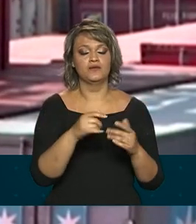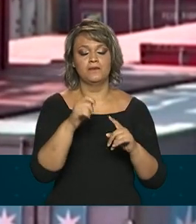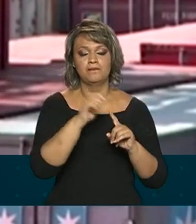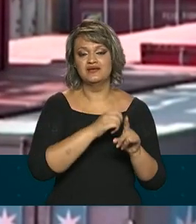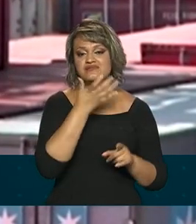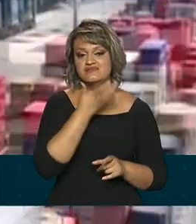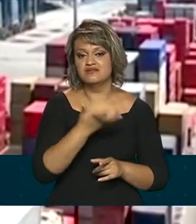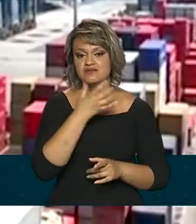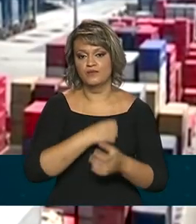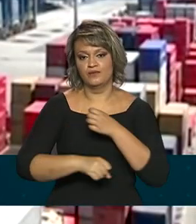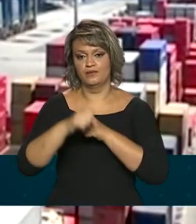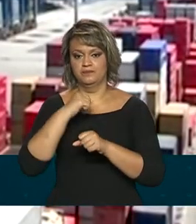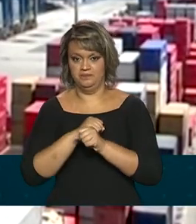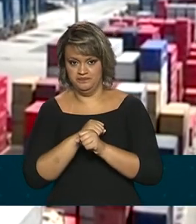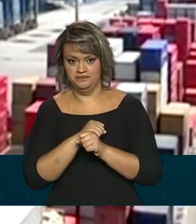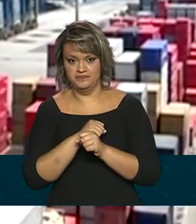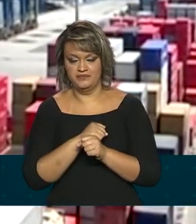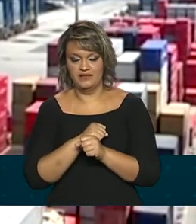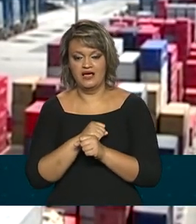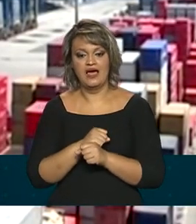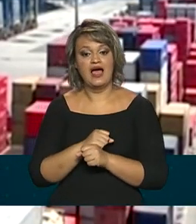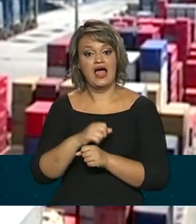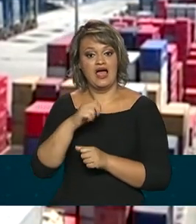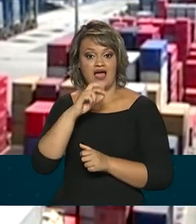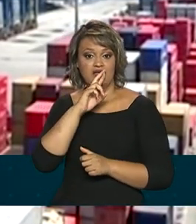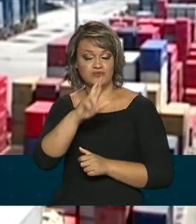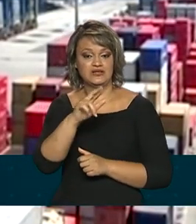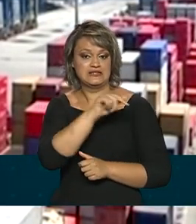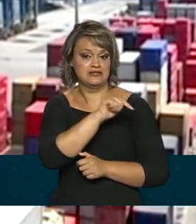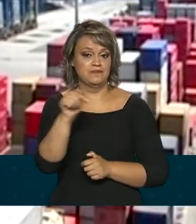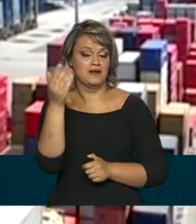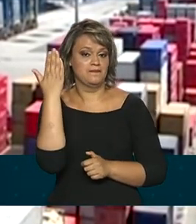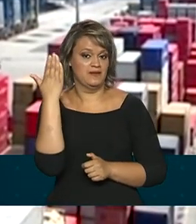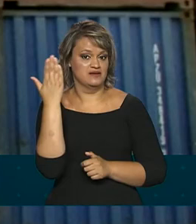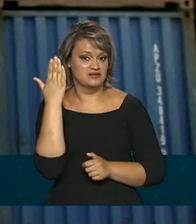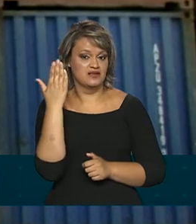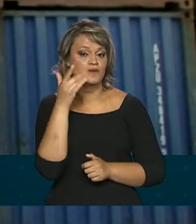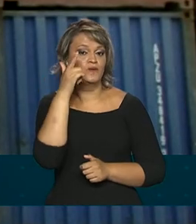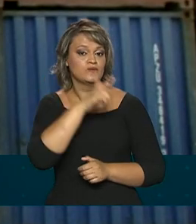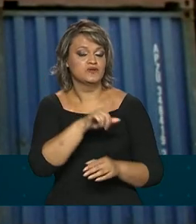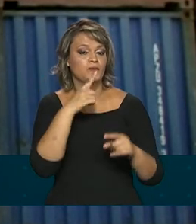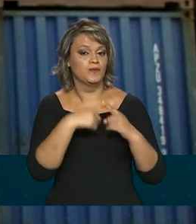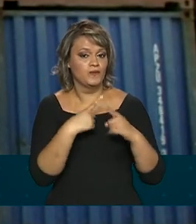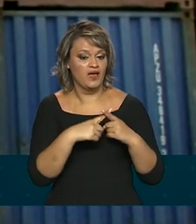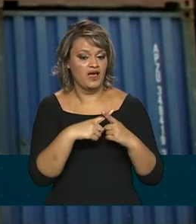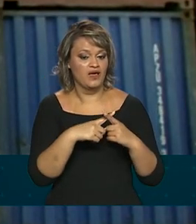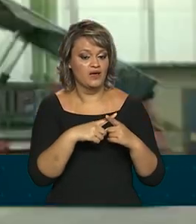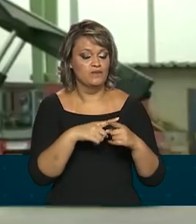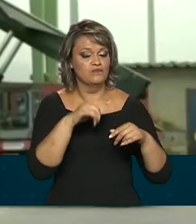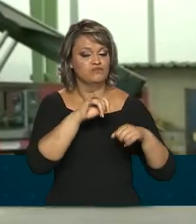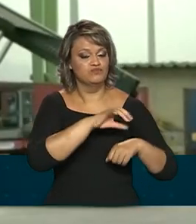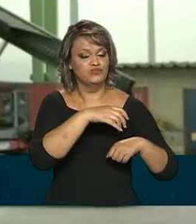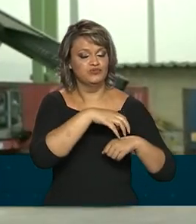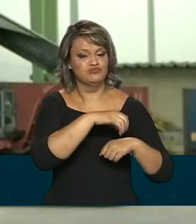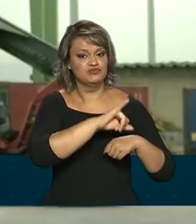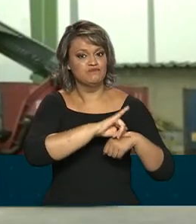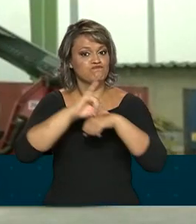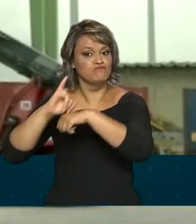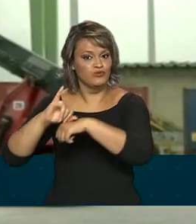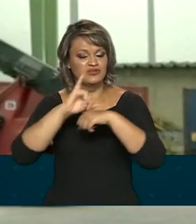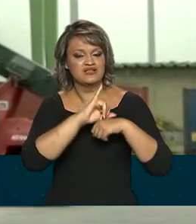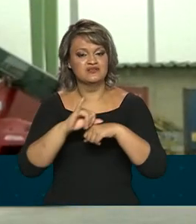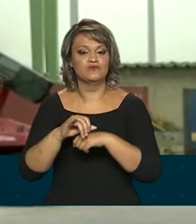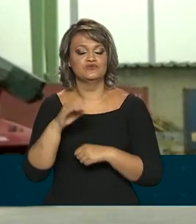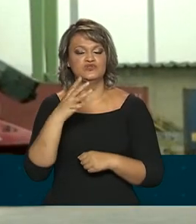de 2020. O resultado da semana passada foi atingido graças a exportações de pouco mais de